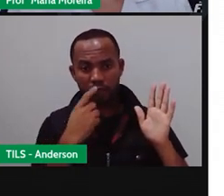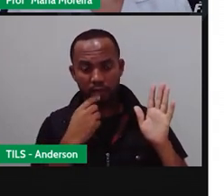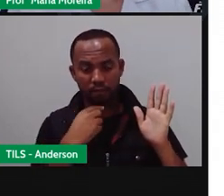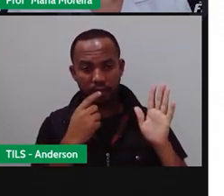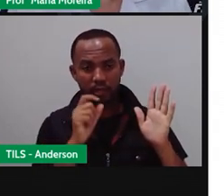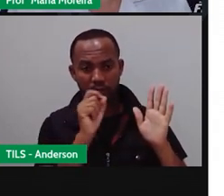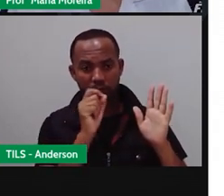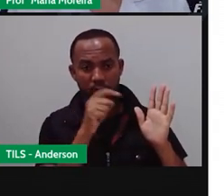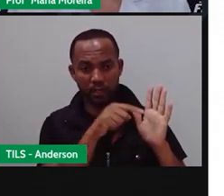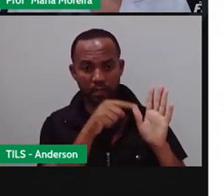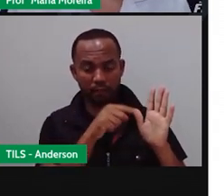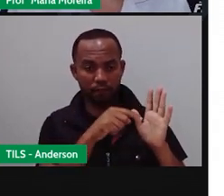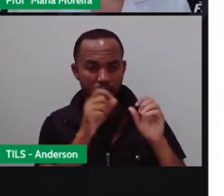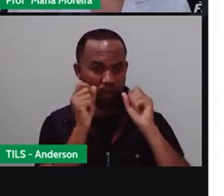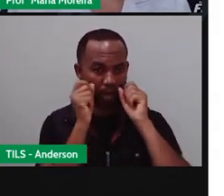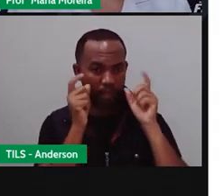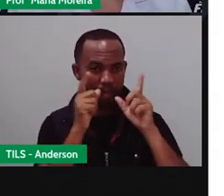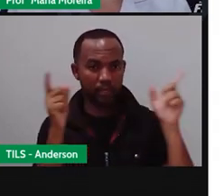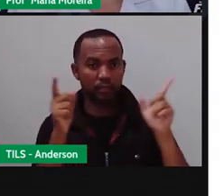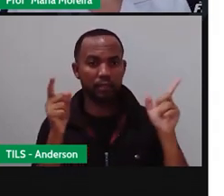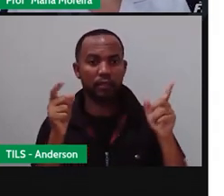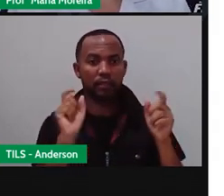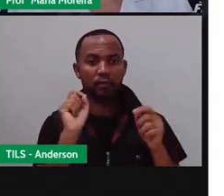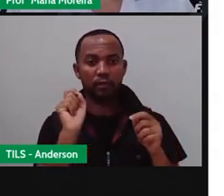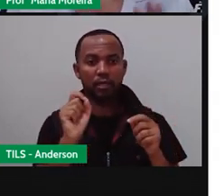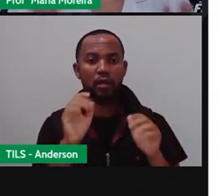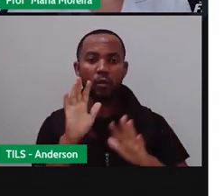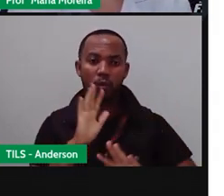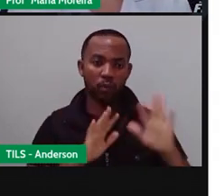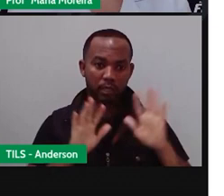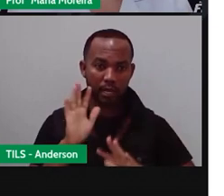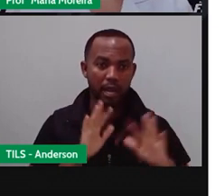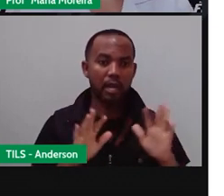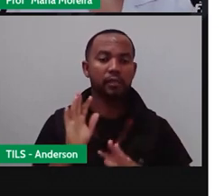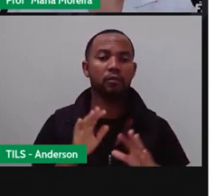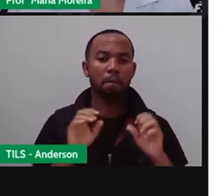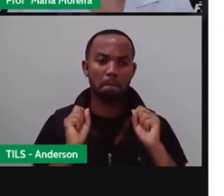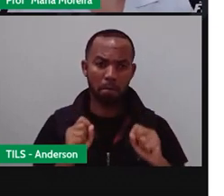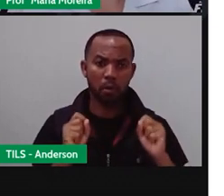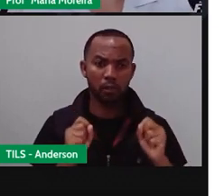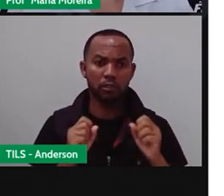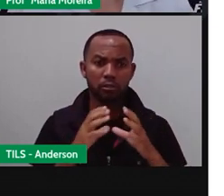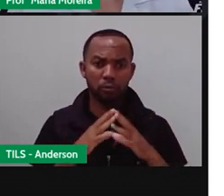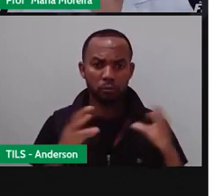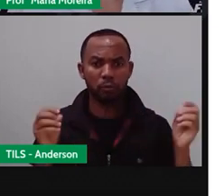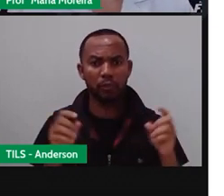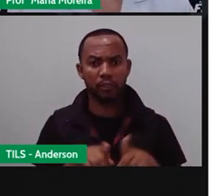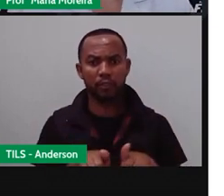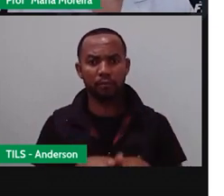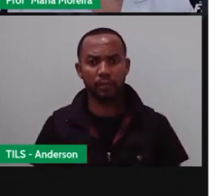alertando. Olha, presta atenção, se não cuidar, vai desaparecer, tá?